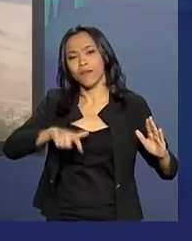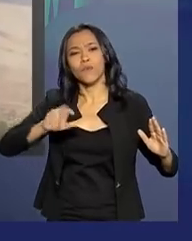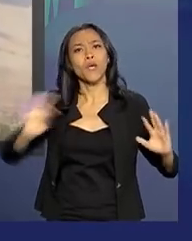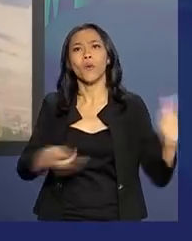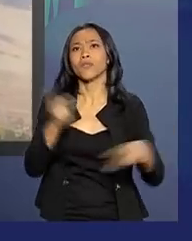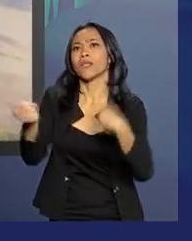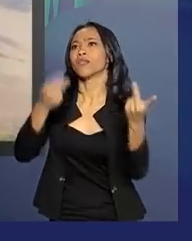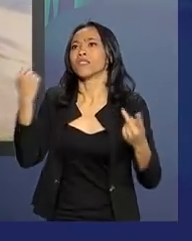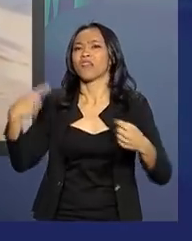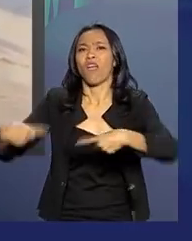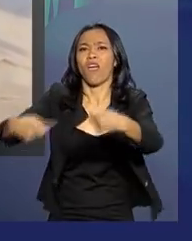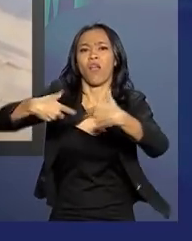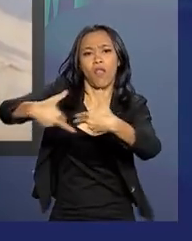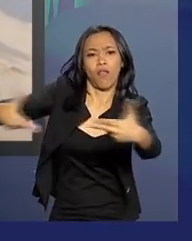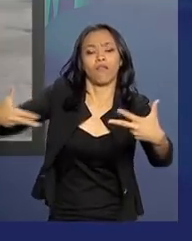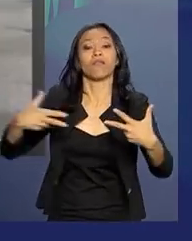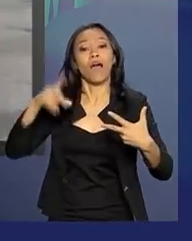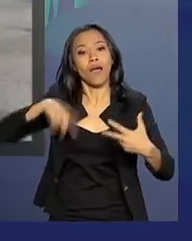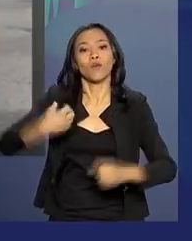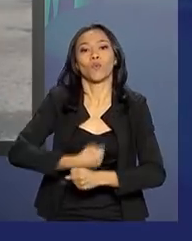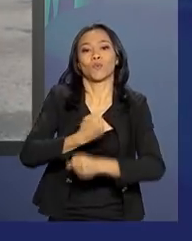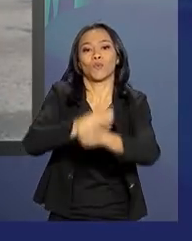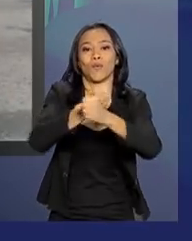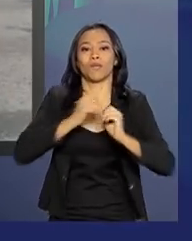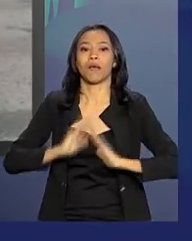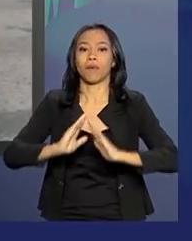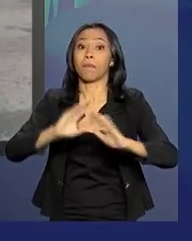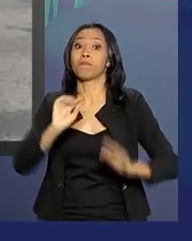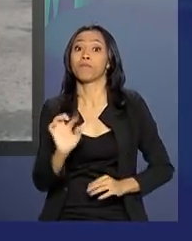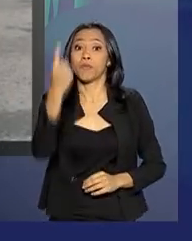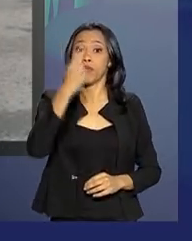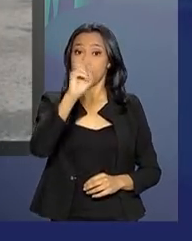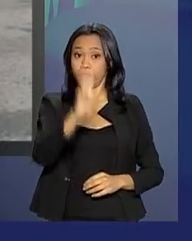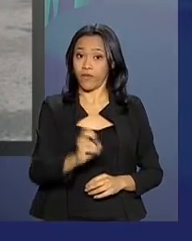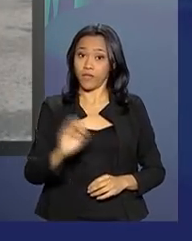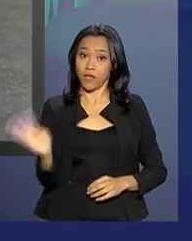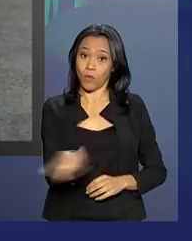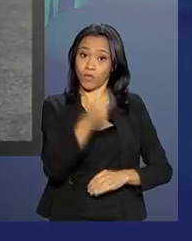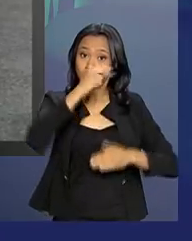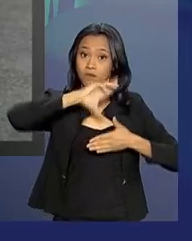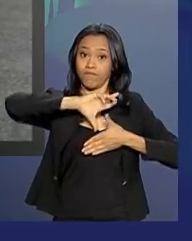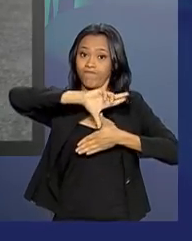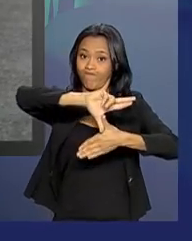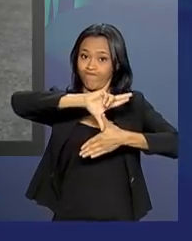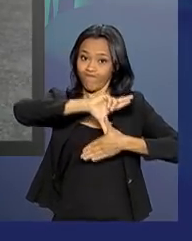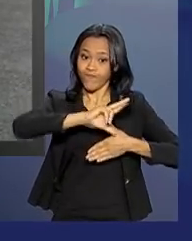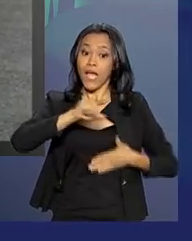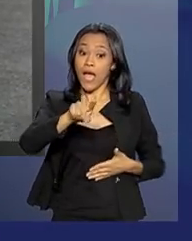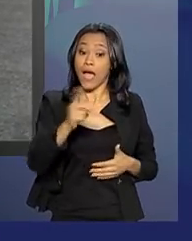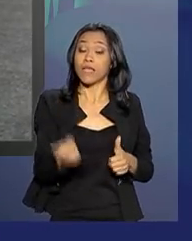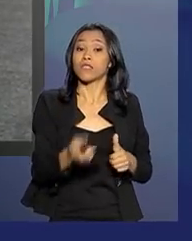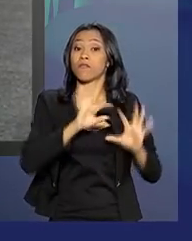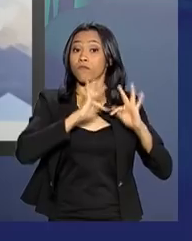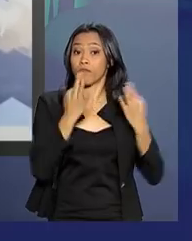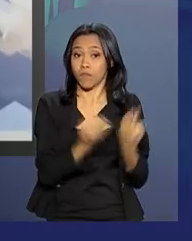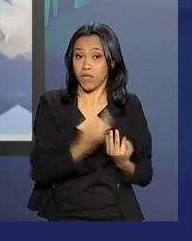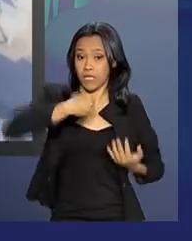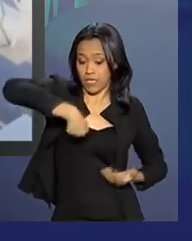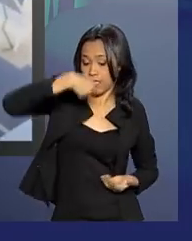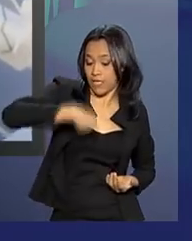redor do mundo e que foram instaladas pela primeira vez na América Latina. As famílias receberam kits de higiene pessoal,